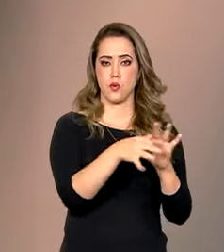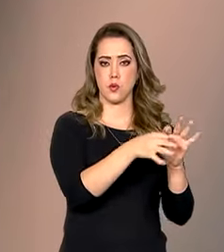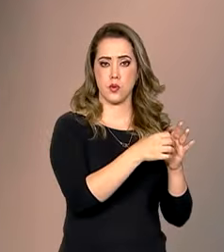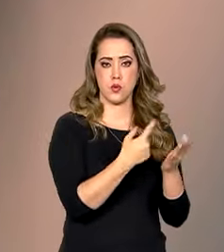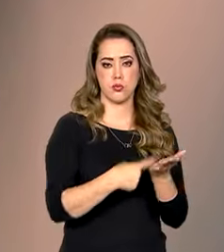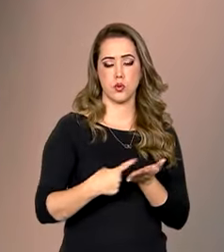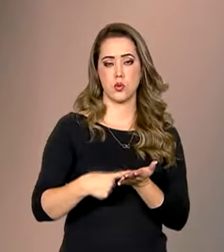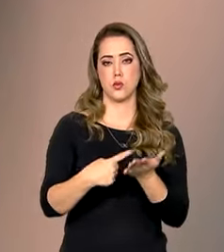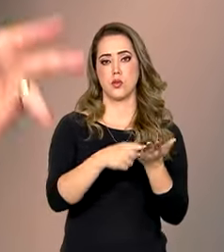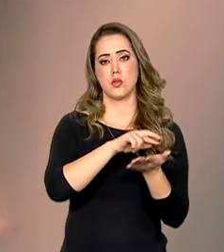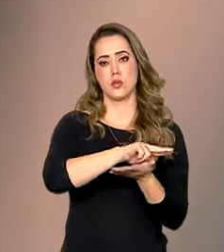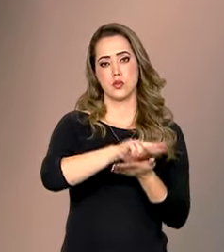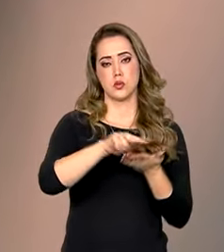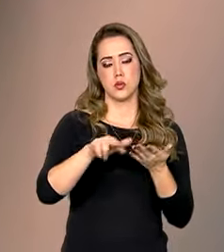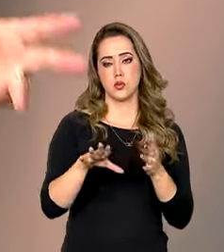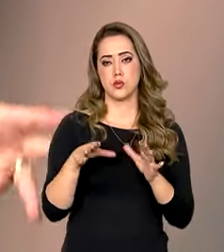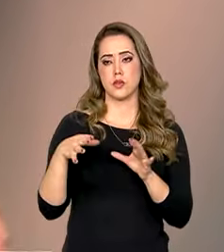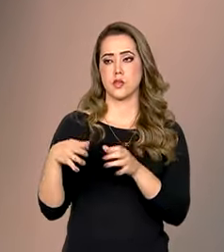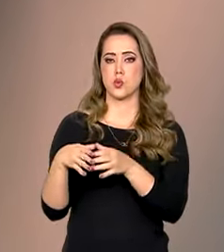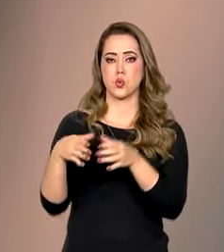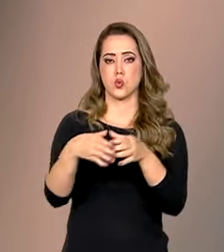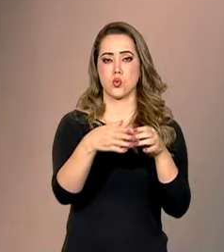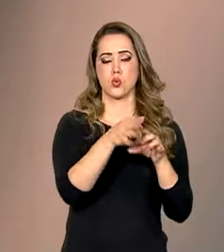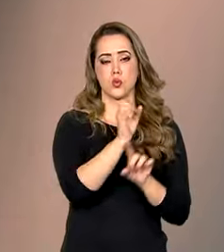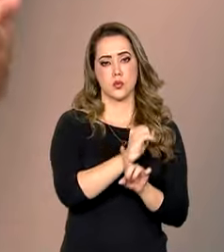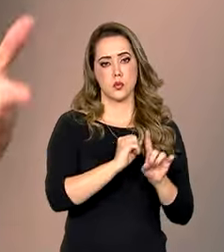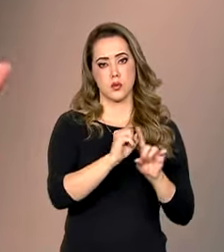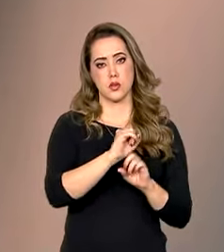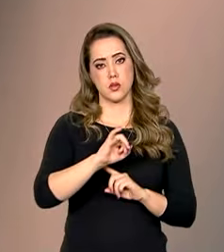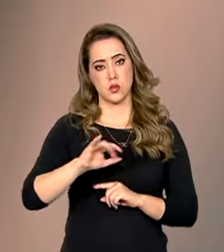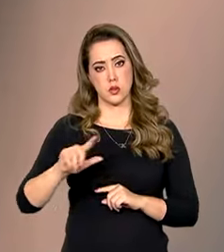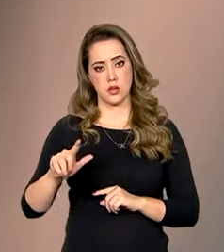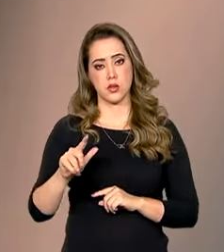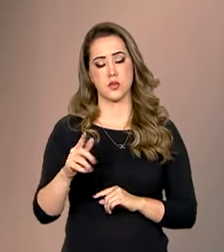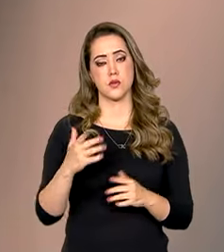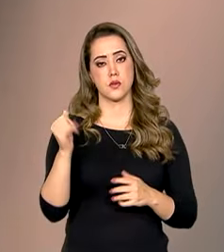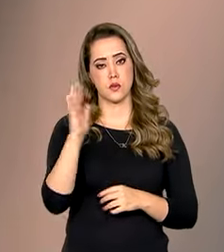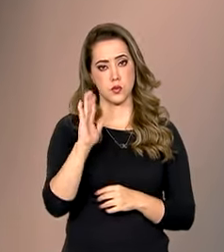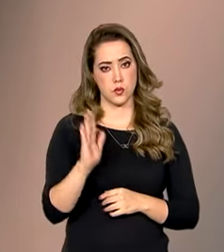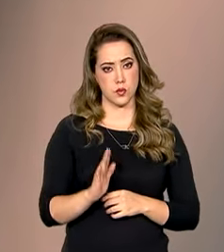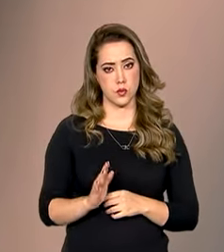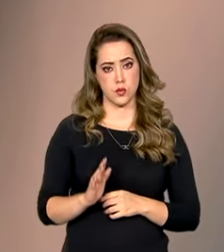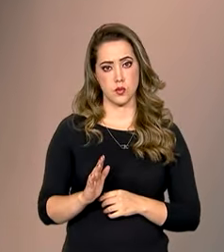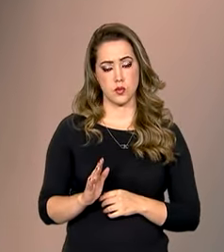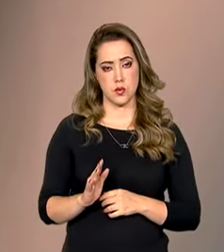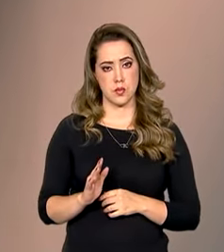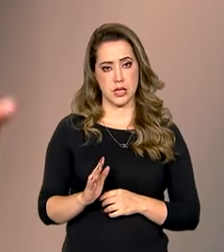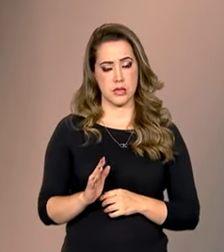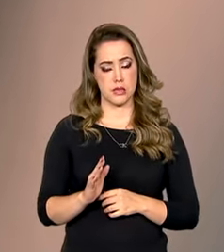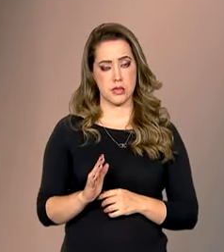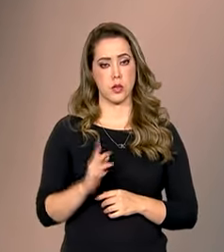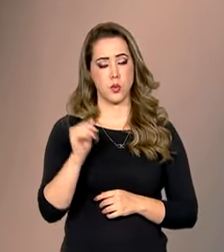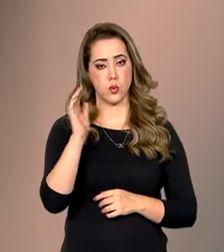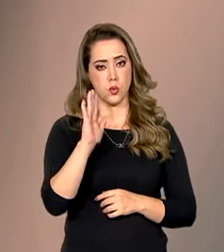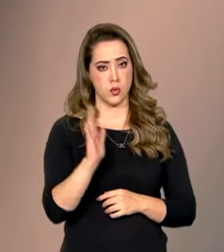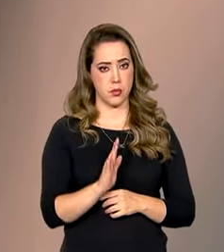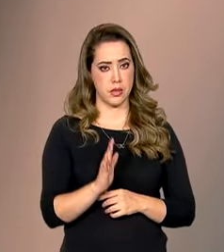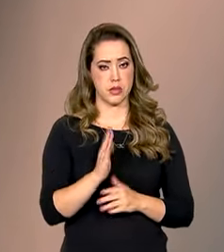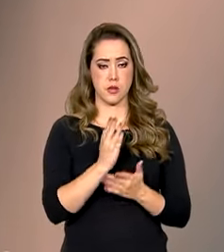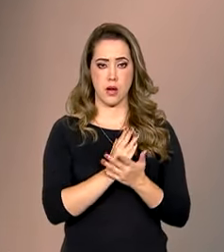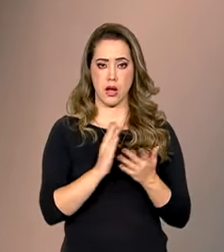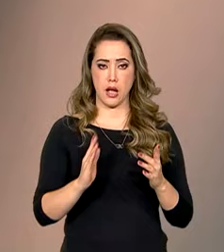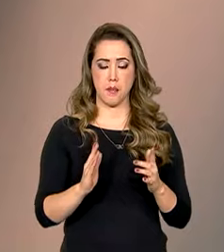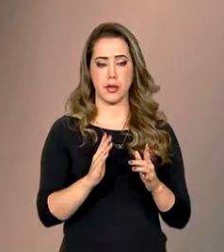diversas entidades, da sociedade civil, do Brasil Sem Misoginia, né? Da iniciativa